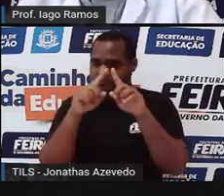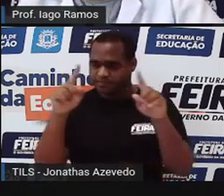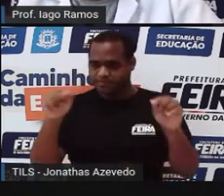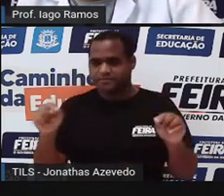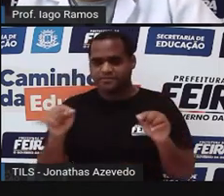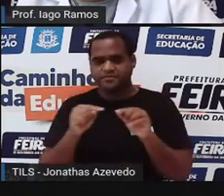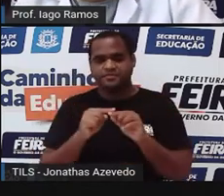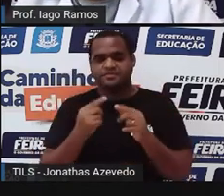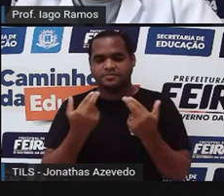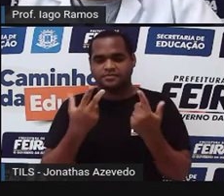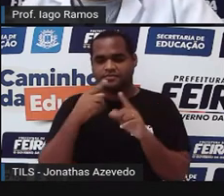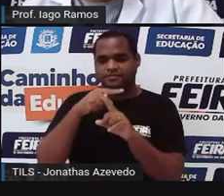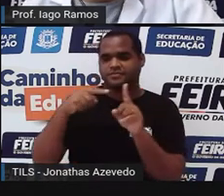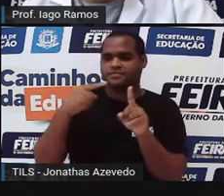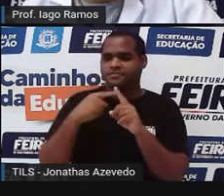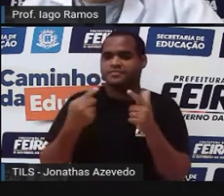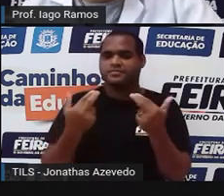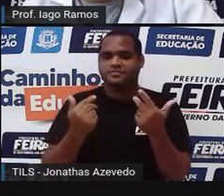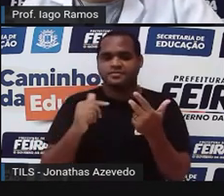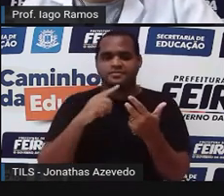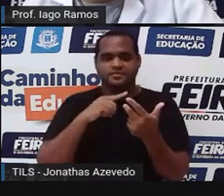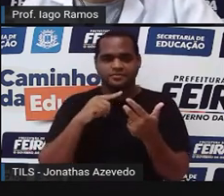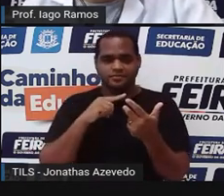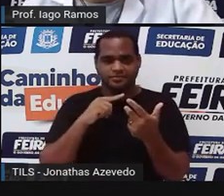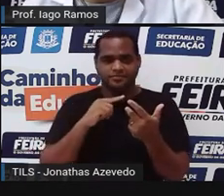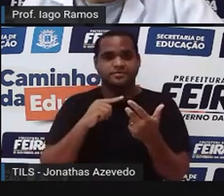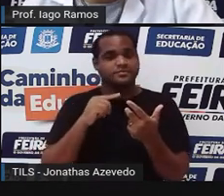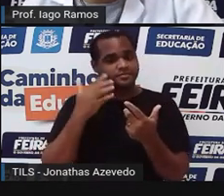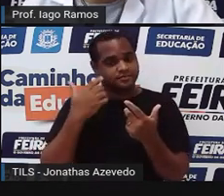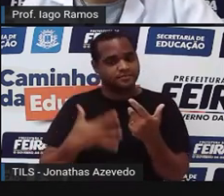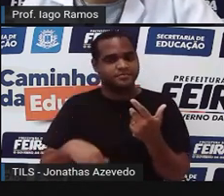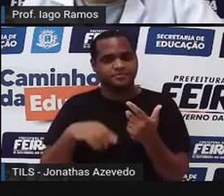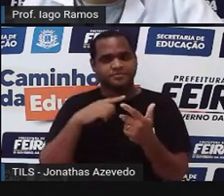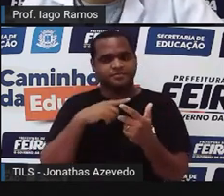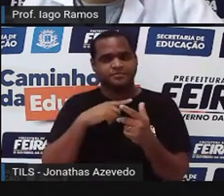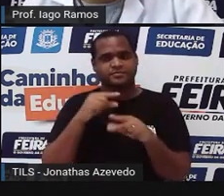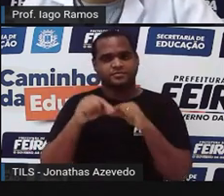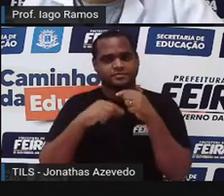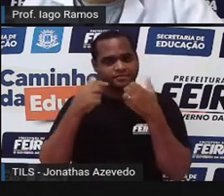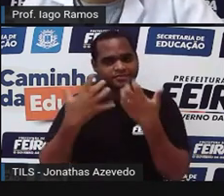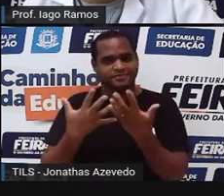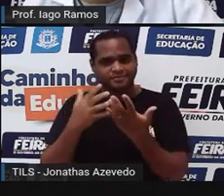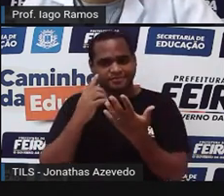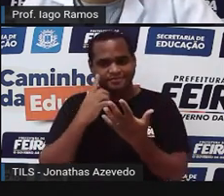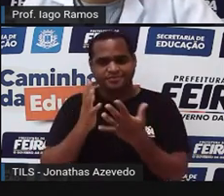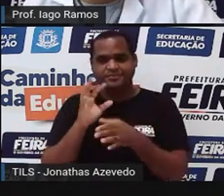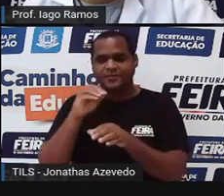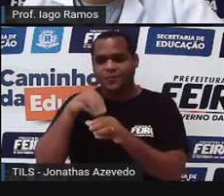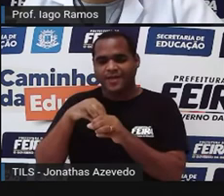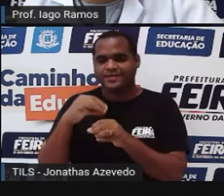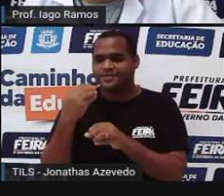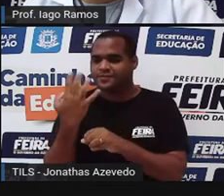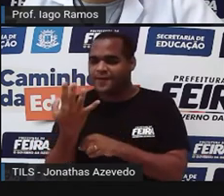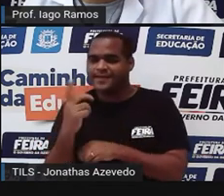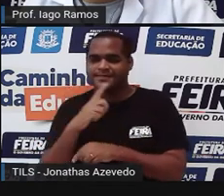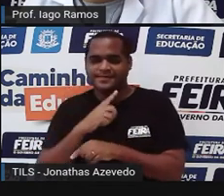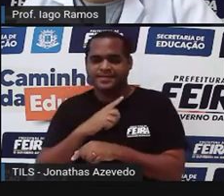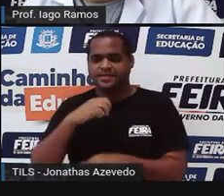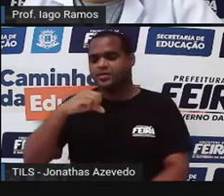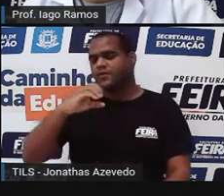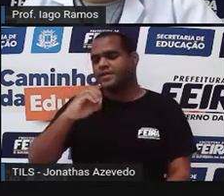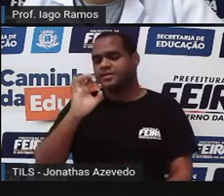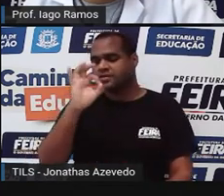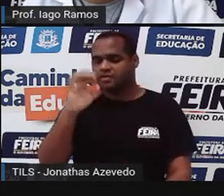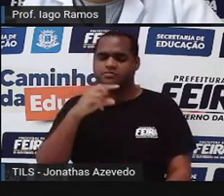terem a mesma medida, os quatro ângulos lá dentro, os quatro ângulos lá dentro, precisam ser ângulos de 90